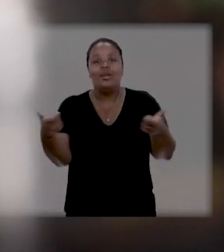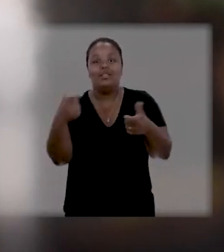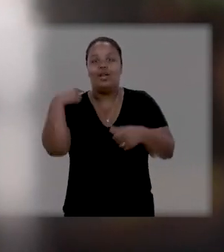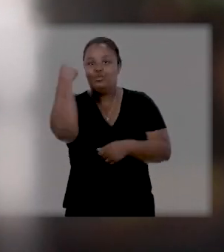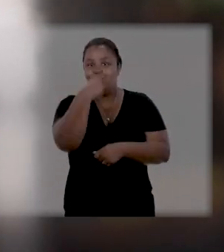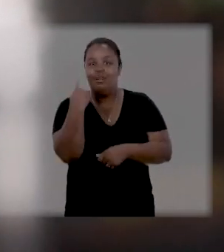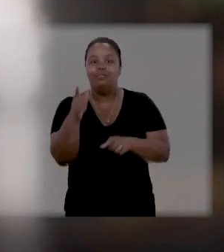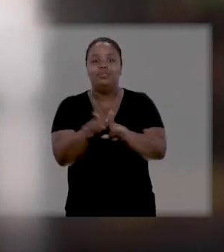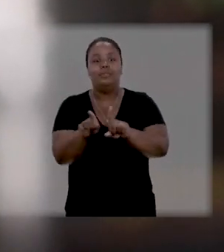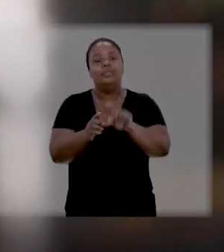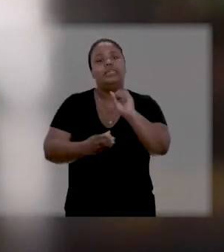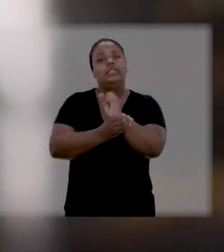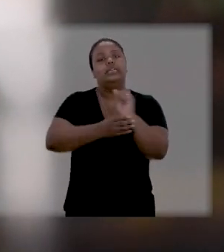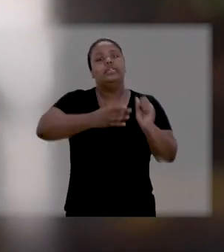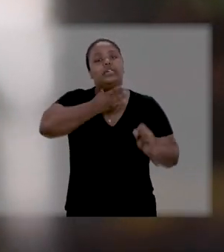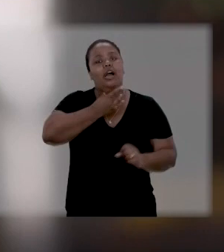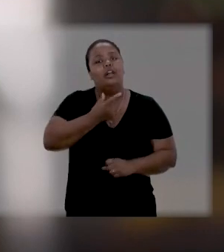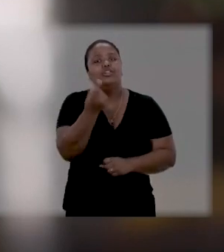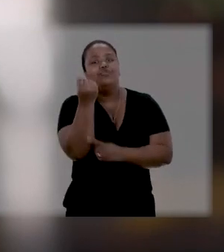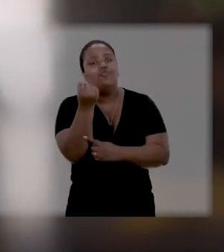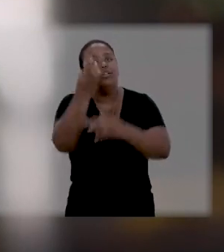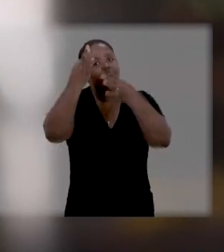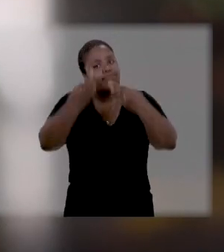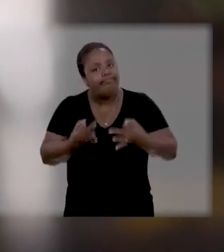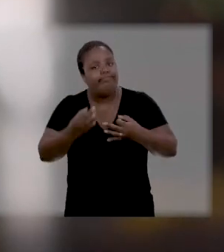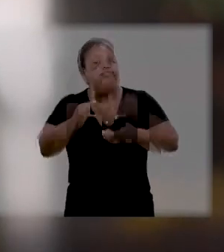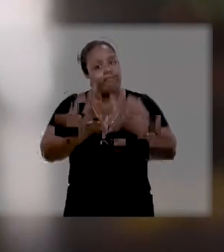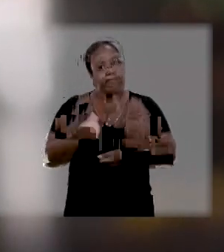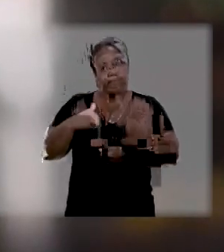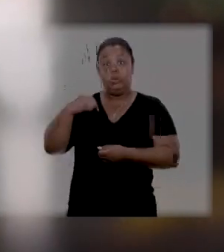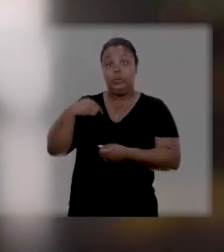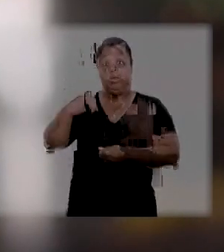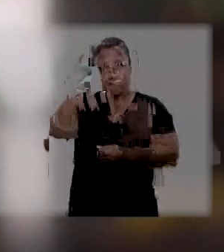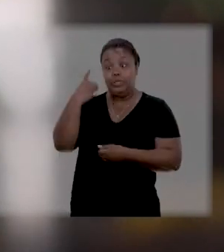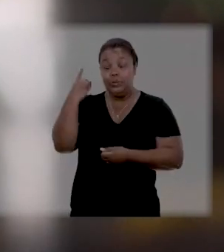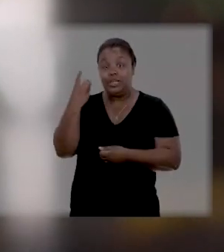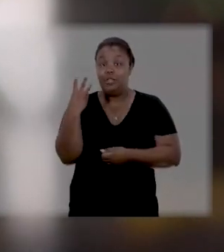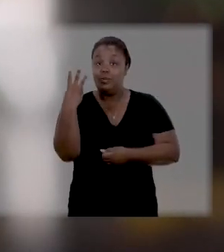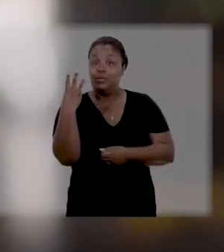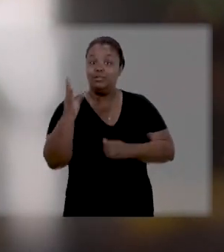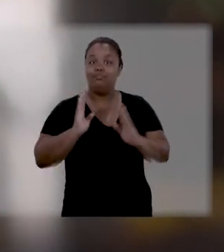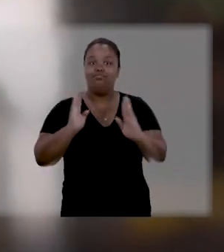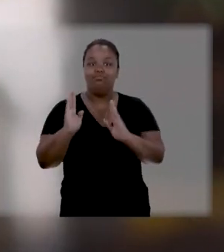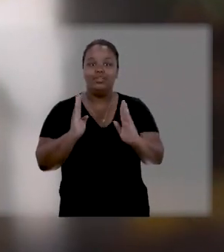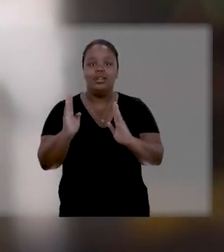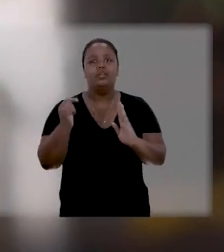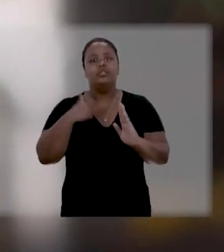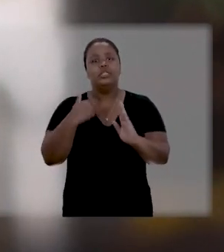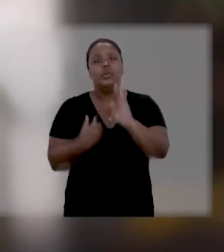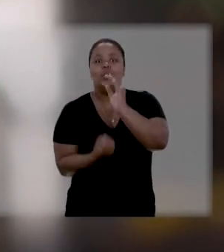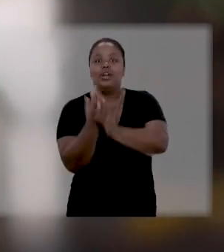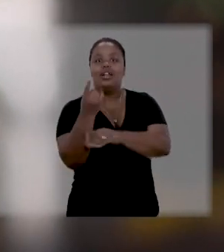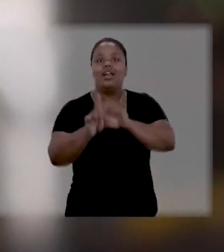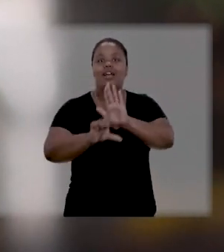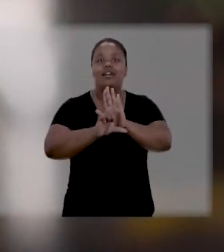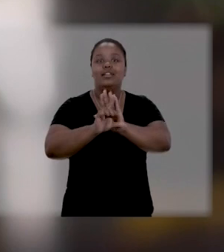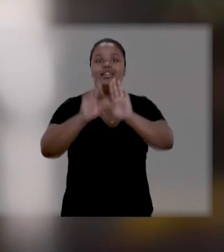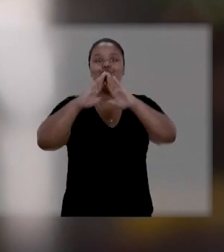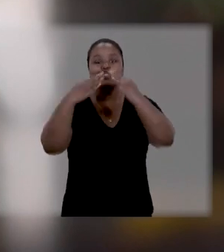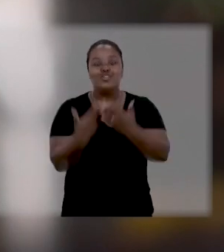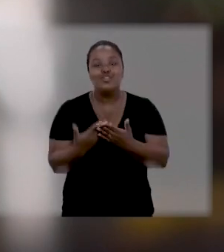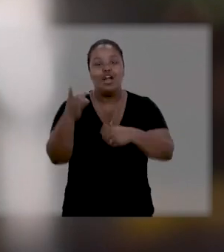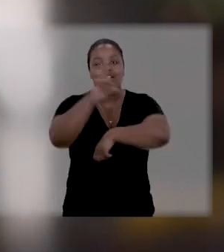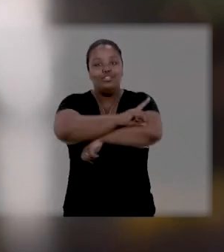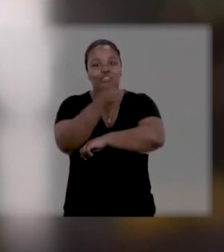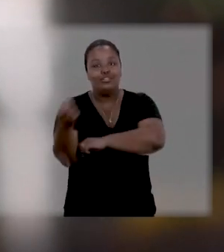os horários e garantir uma tarifa justa. Sou deputada estadual por três mandatos. Criei a lei da escola